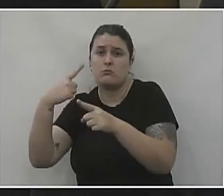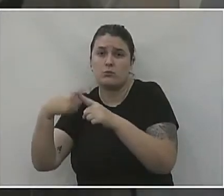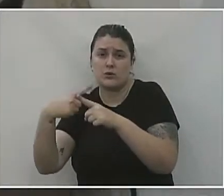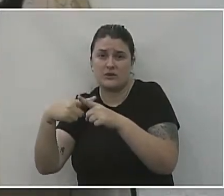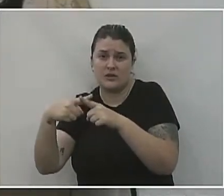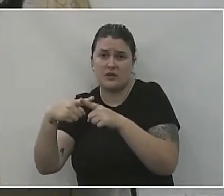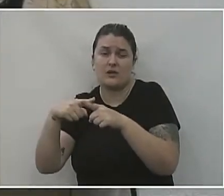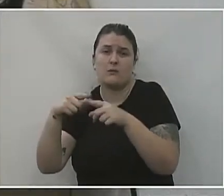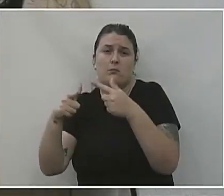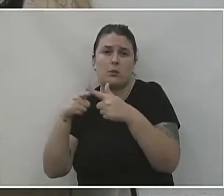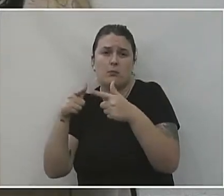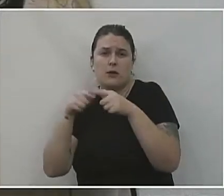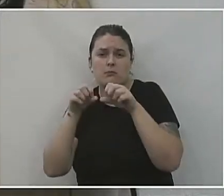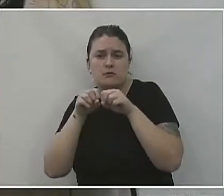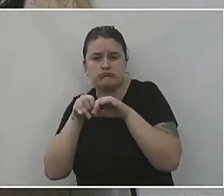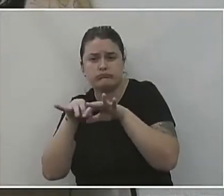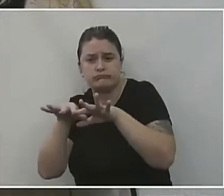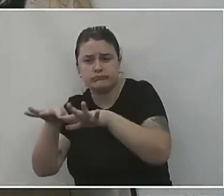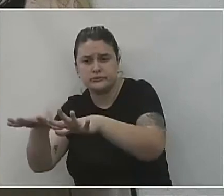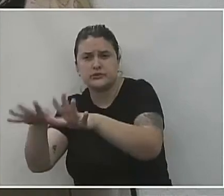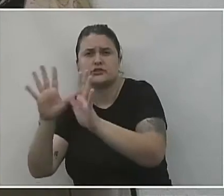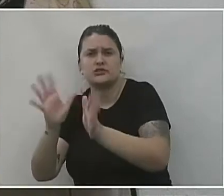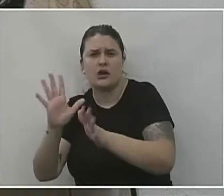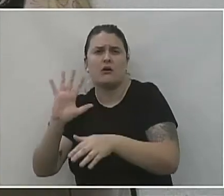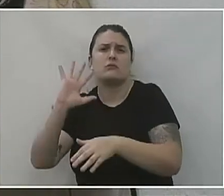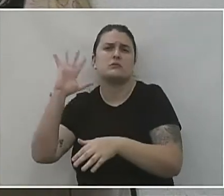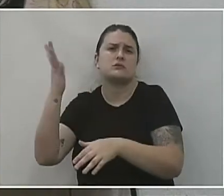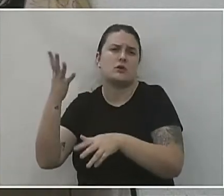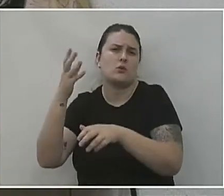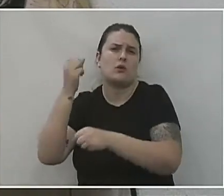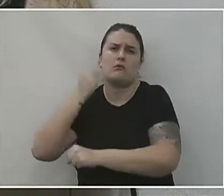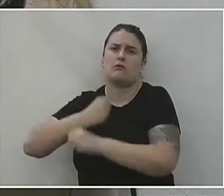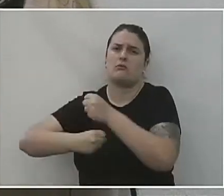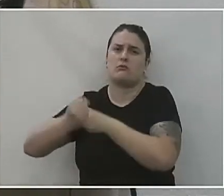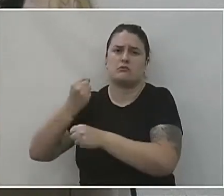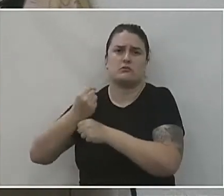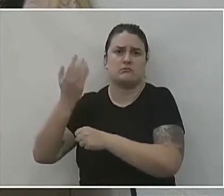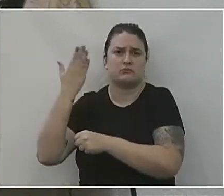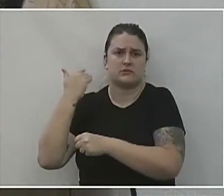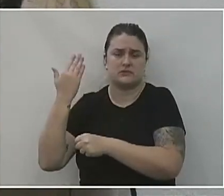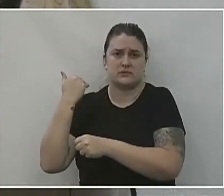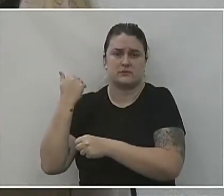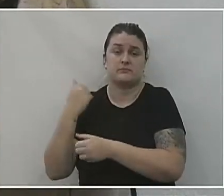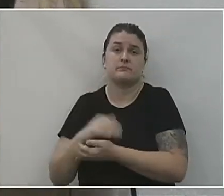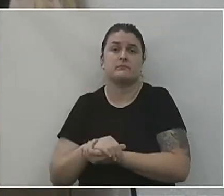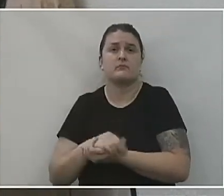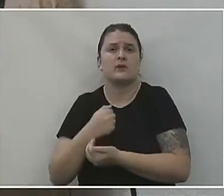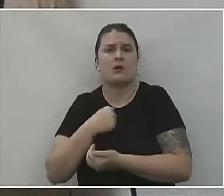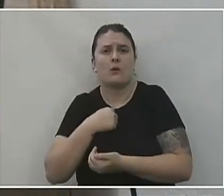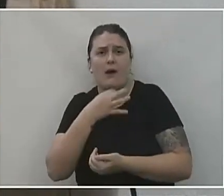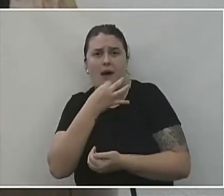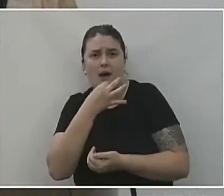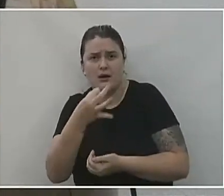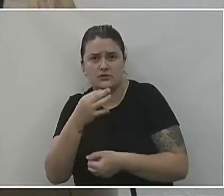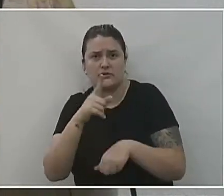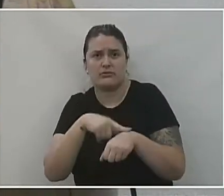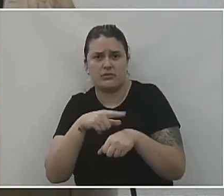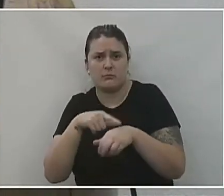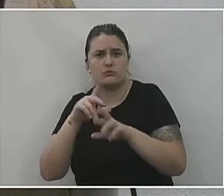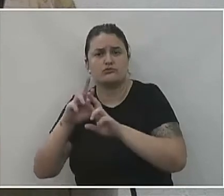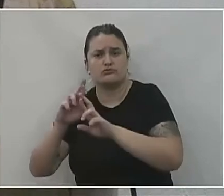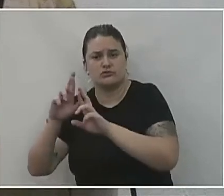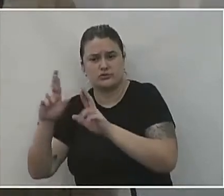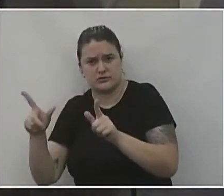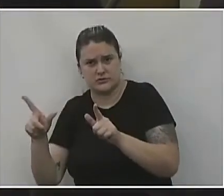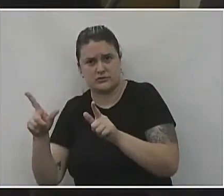situação pandêmica que nós estamos passando, isso vem acontecendo desde o ano passado, desde a gestão passada. Eu acho que nós estamos vivendo um caso de exceção, caso, certo?